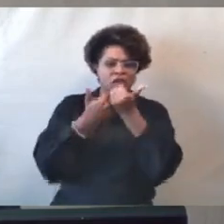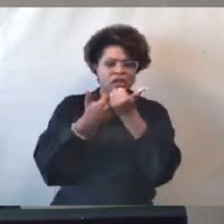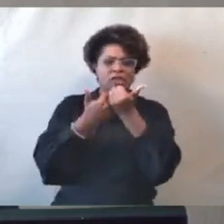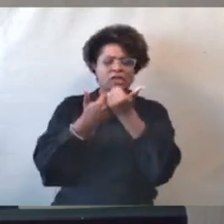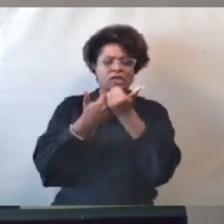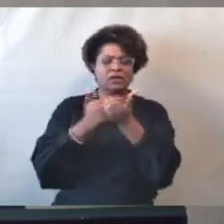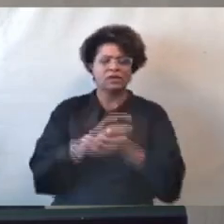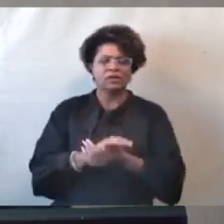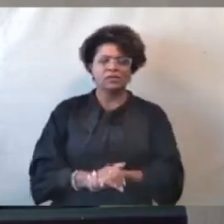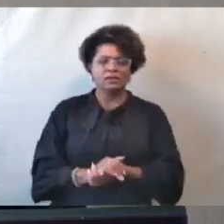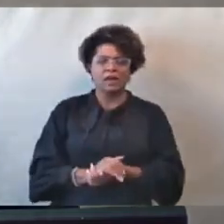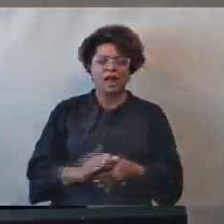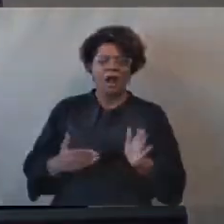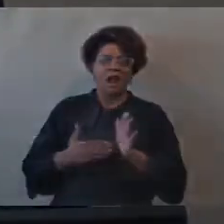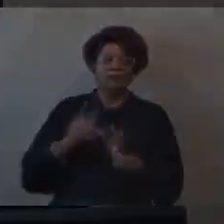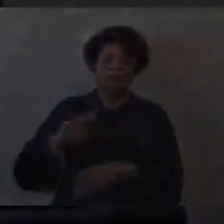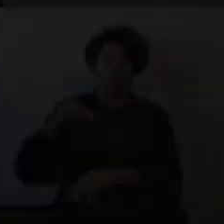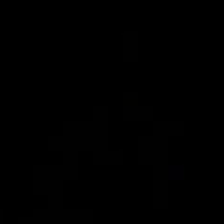até o nosso próximo encontro.